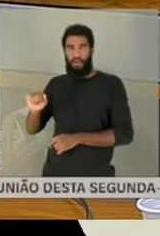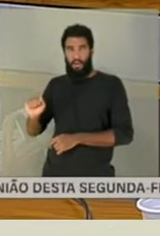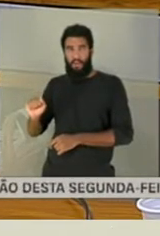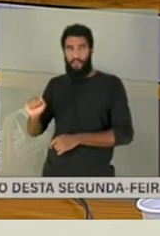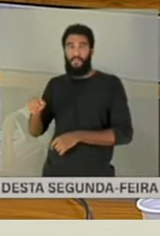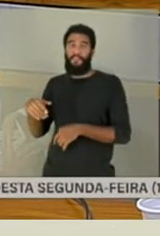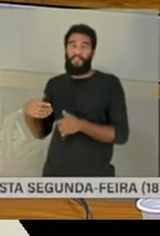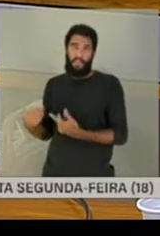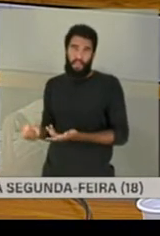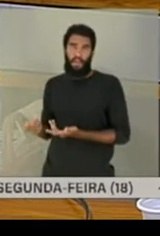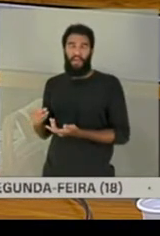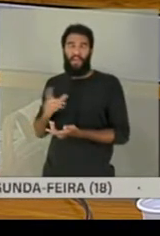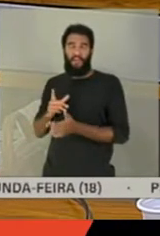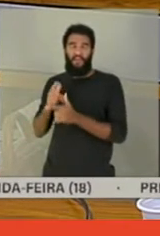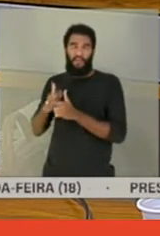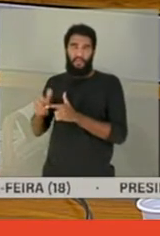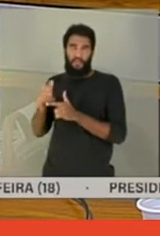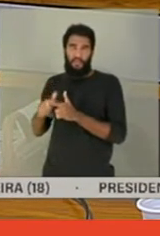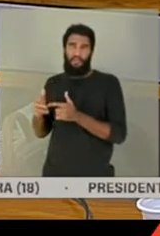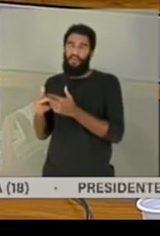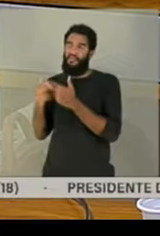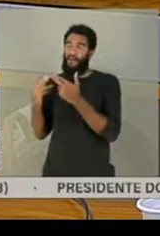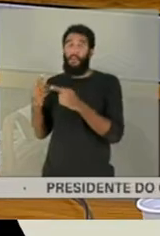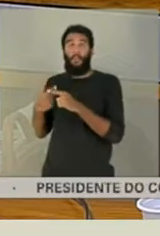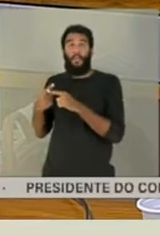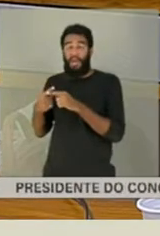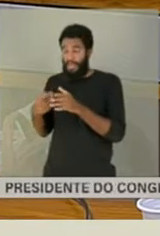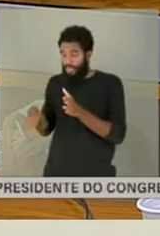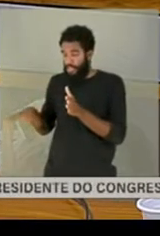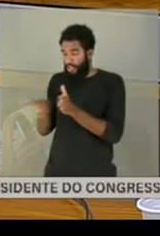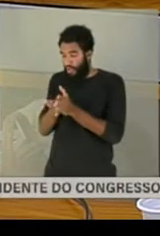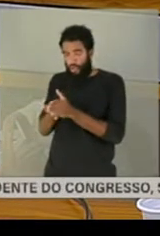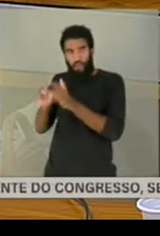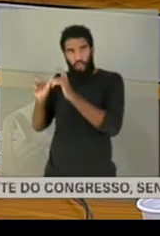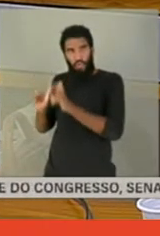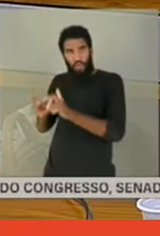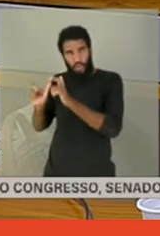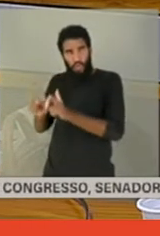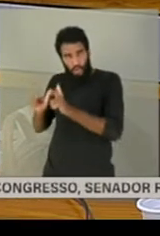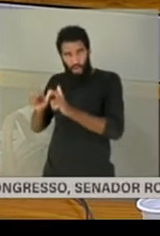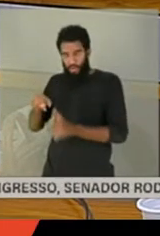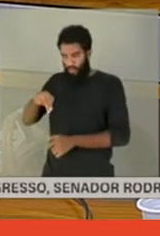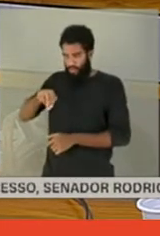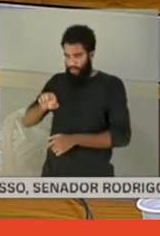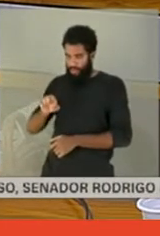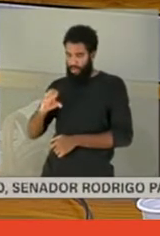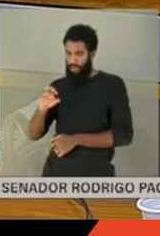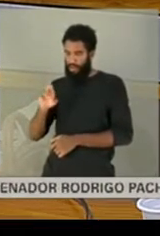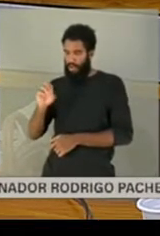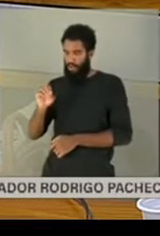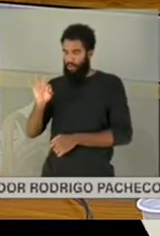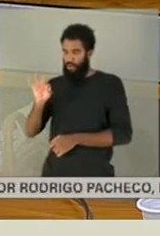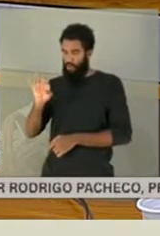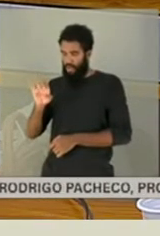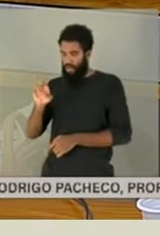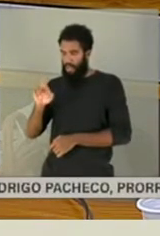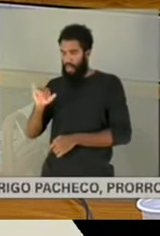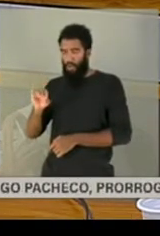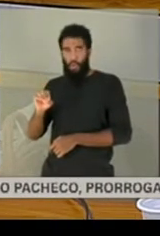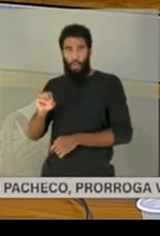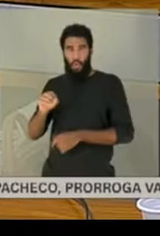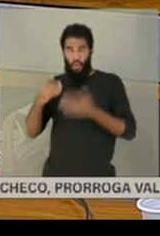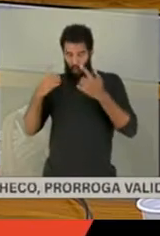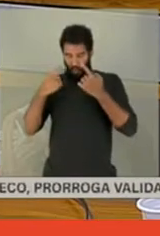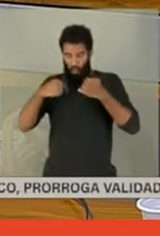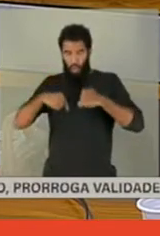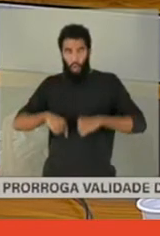ela passou por todos esses problemas, porque quando ela chegou lá, no necrotério, não estavam encontrando o corpo do meu pai. Eram muitos